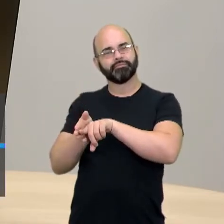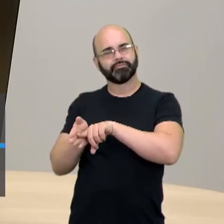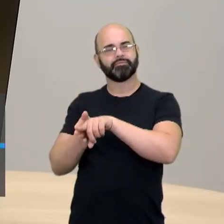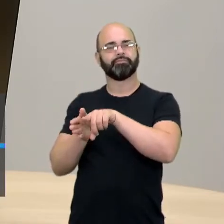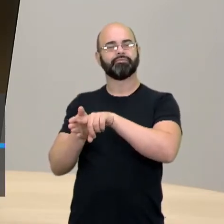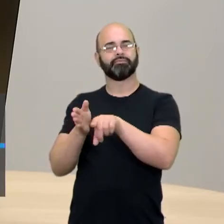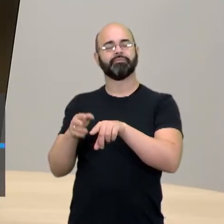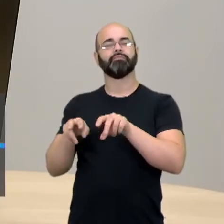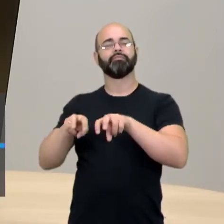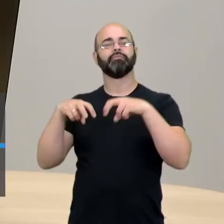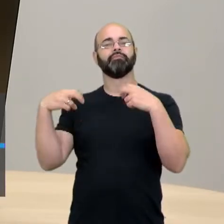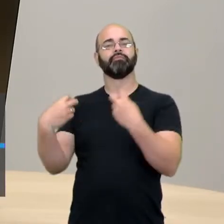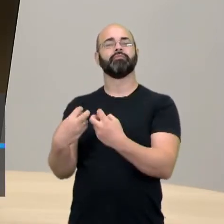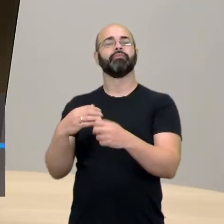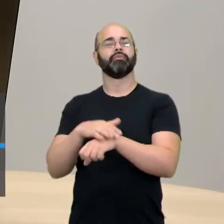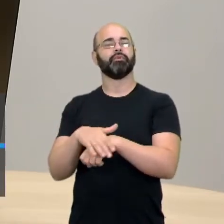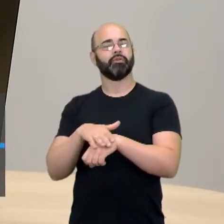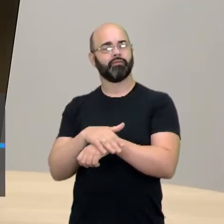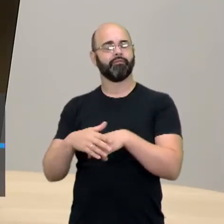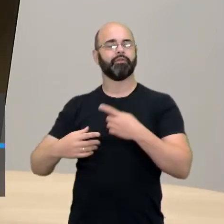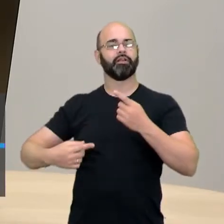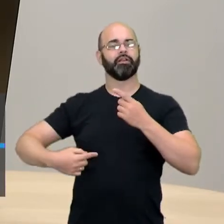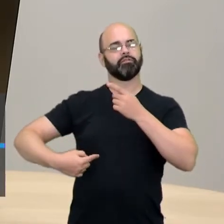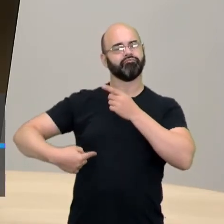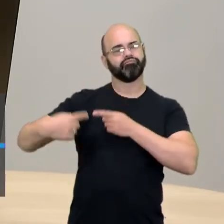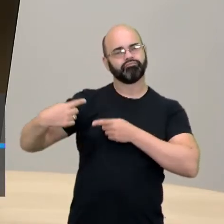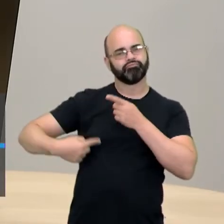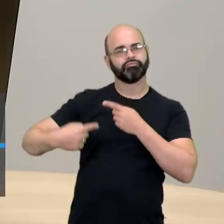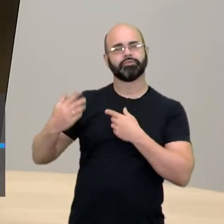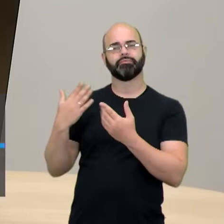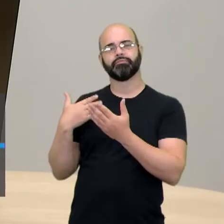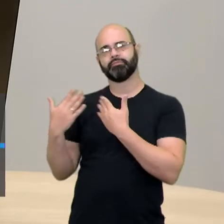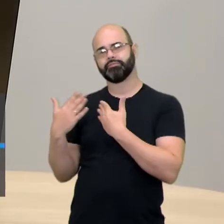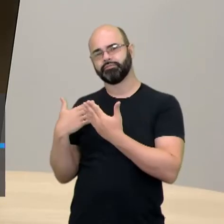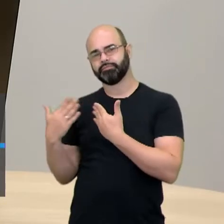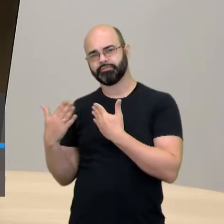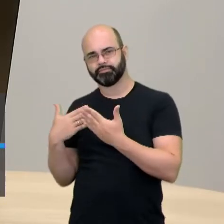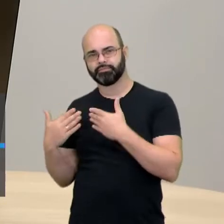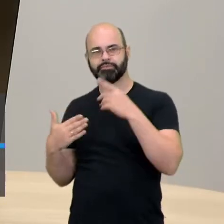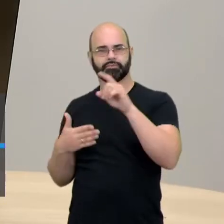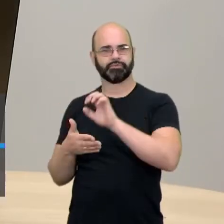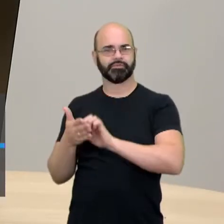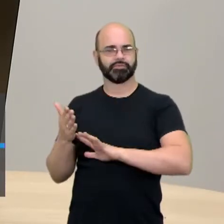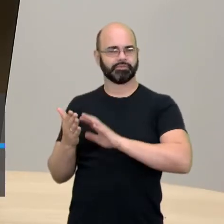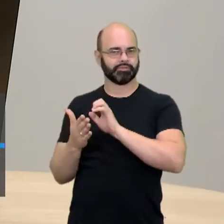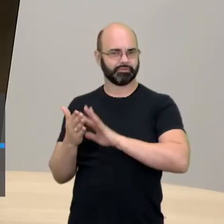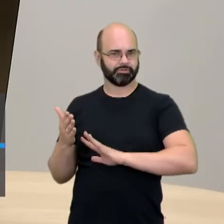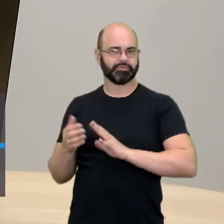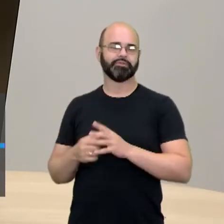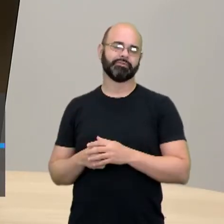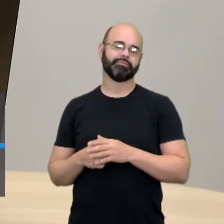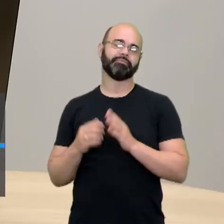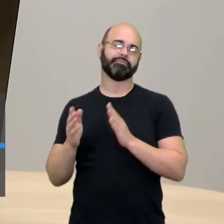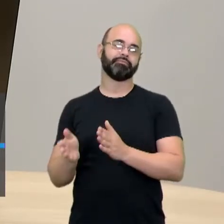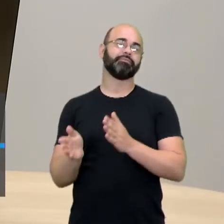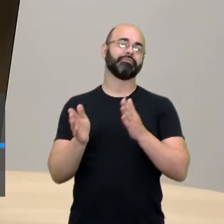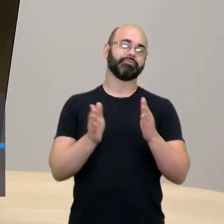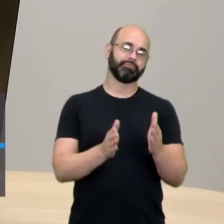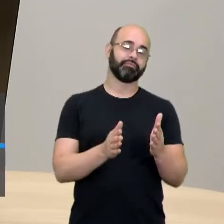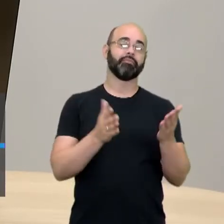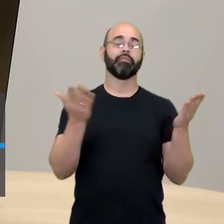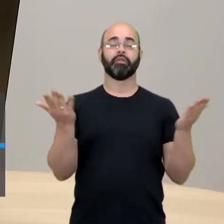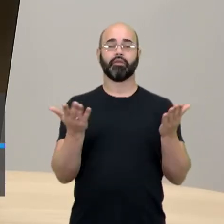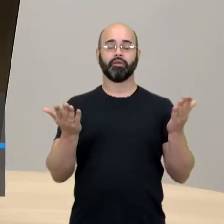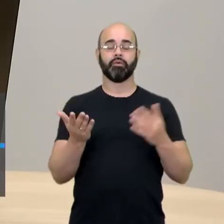rodas de conversa, debates, produziram aí as atividades de vocês. E agora a gente chega na última